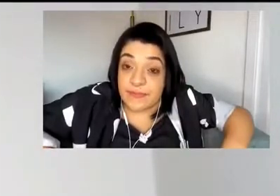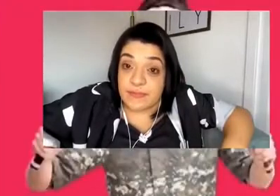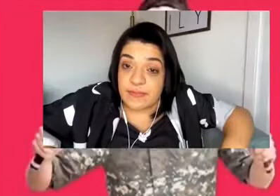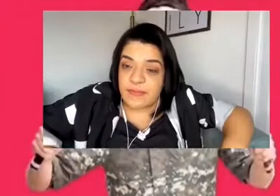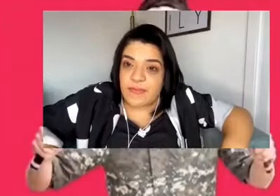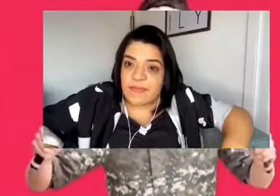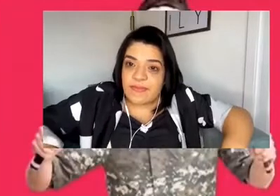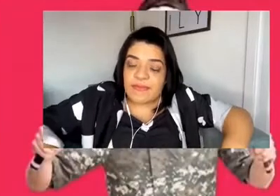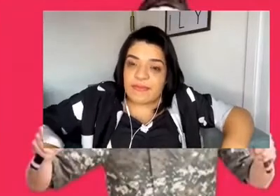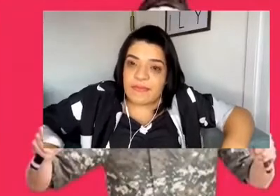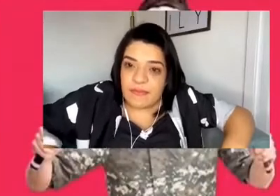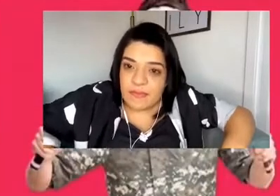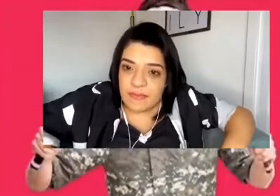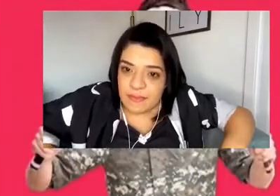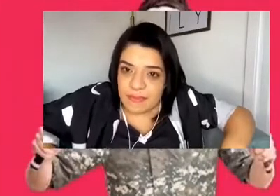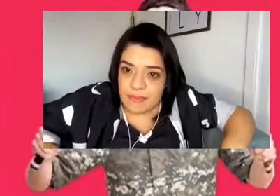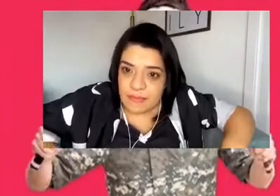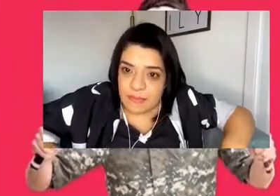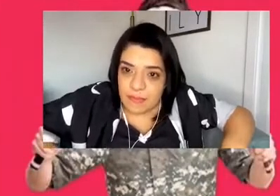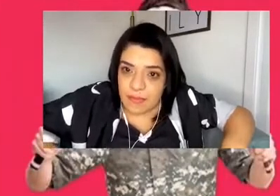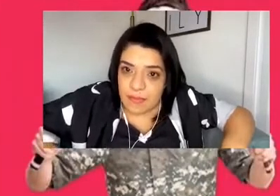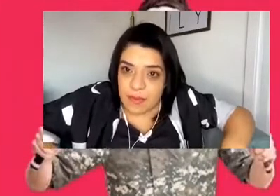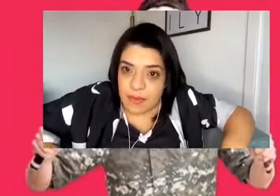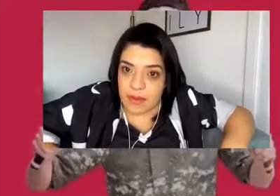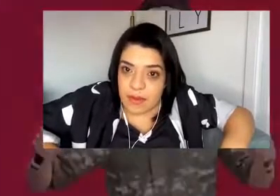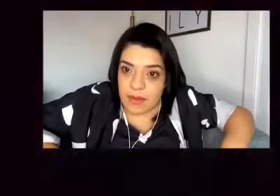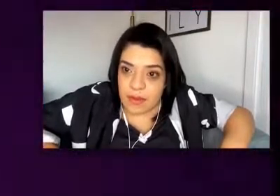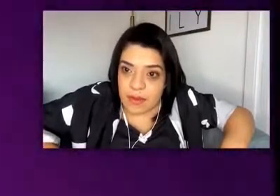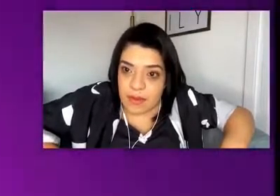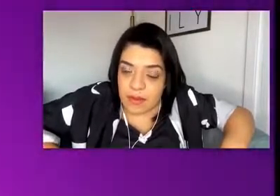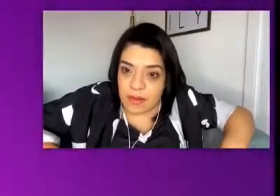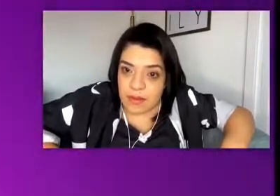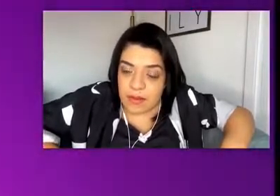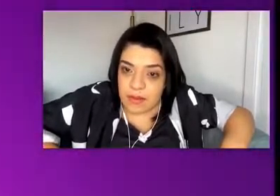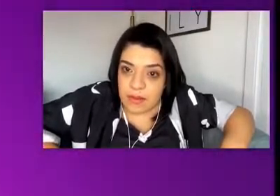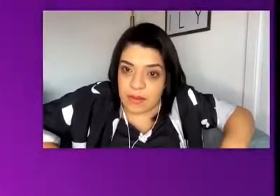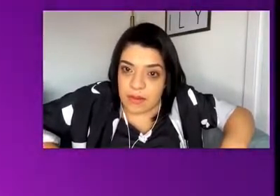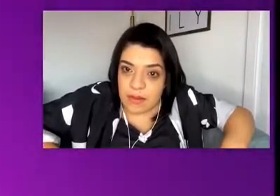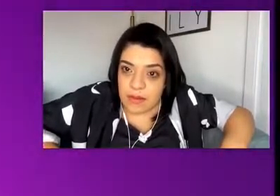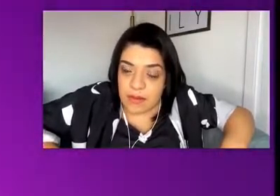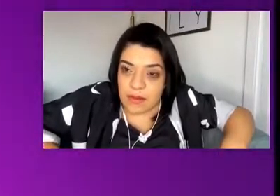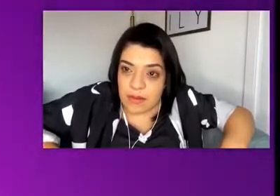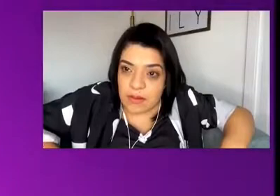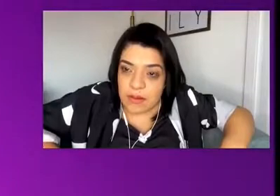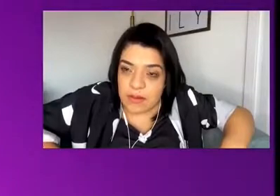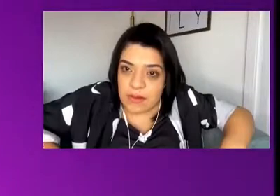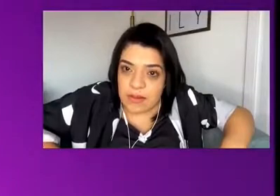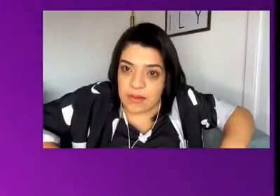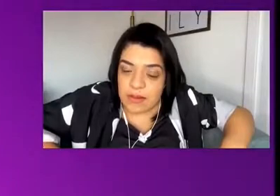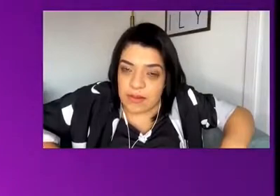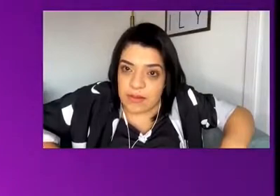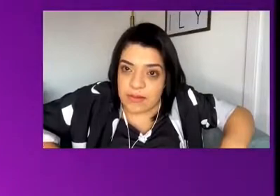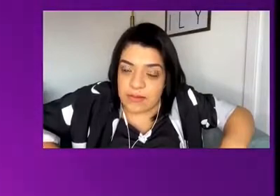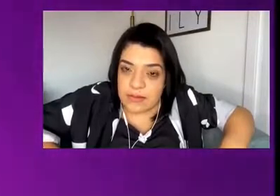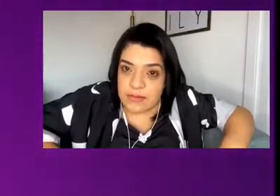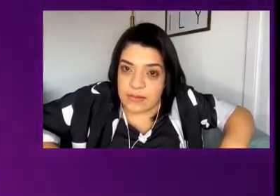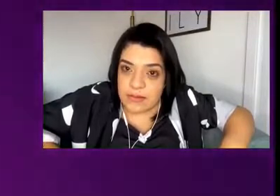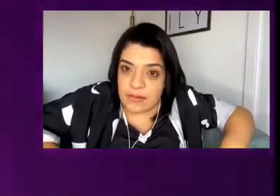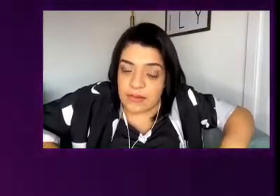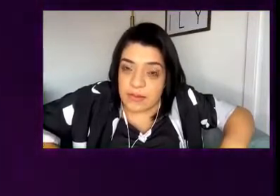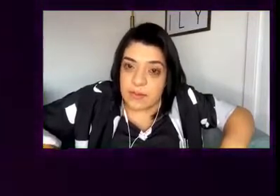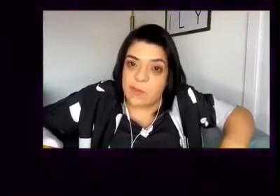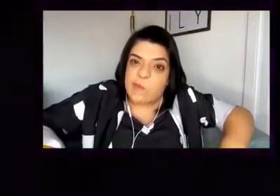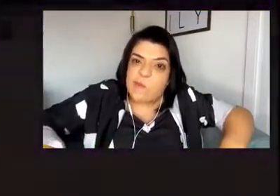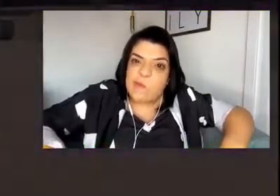orgulhoso e feliz. Por ver você conquistando os seus